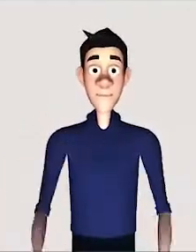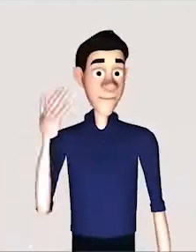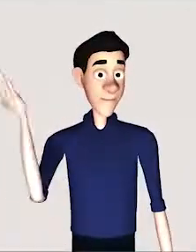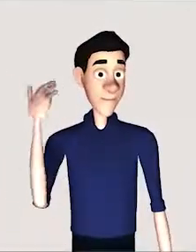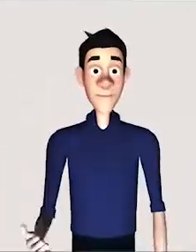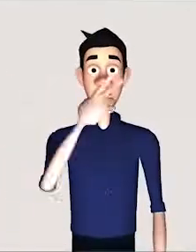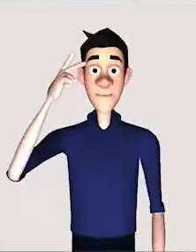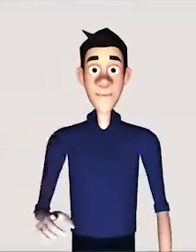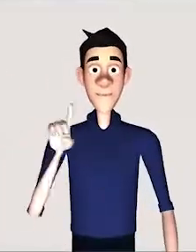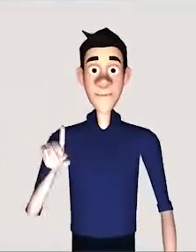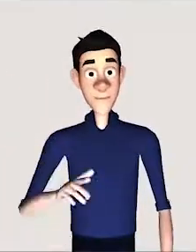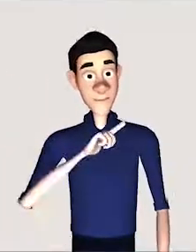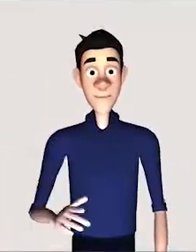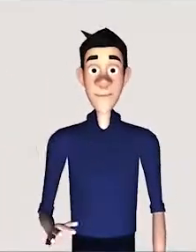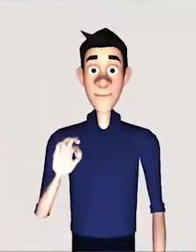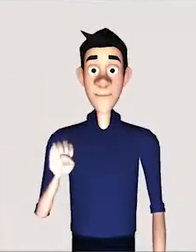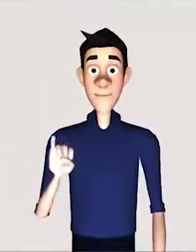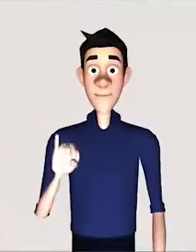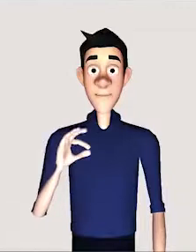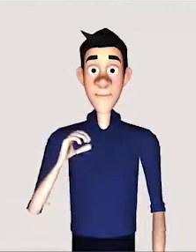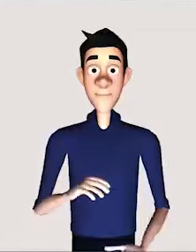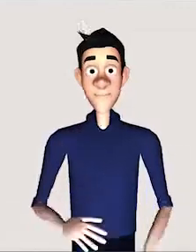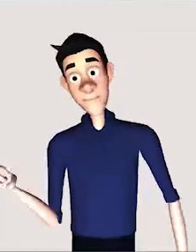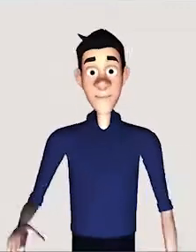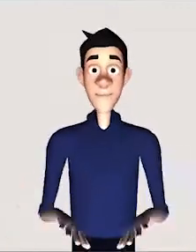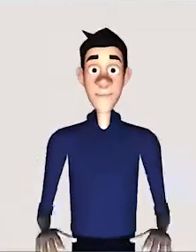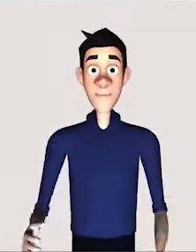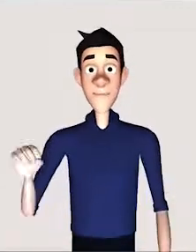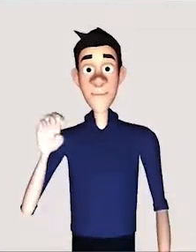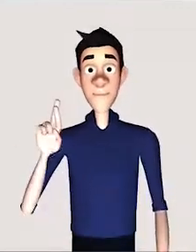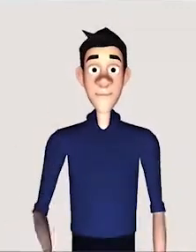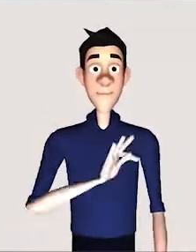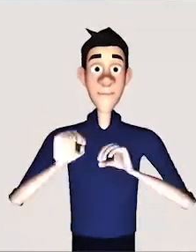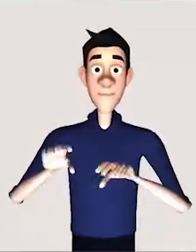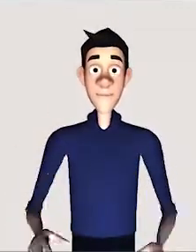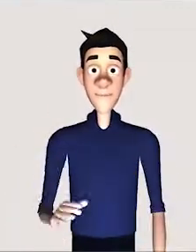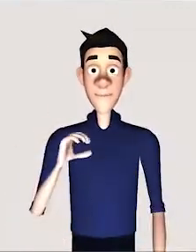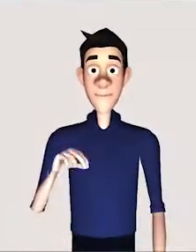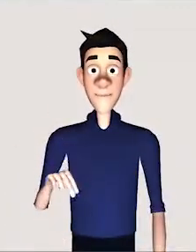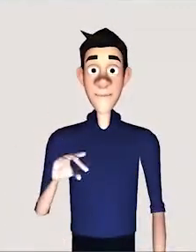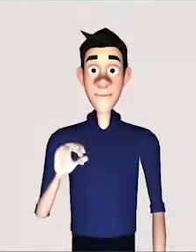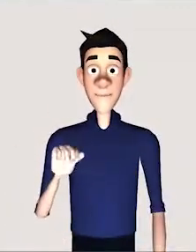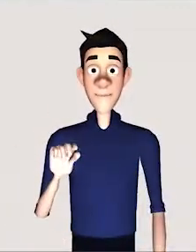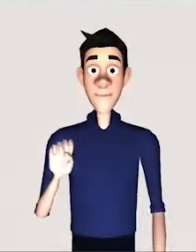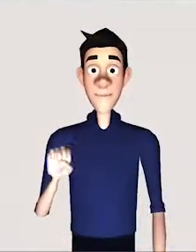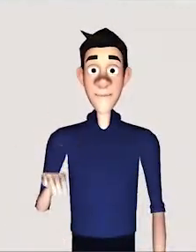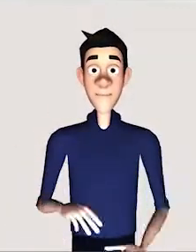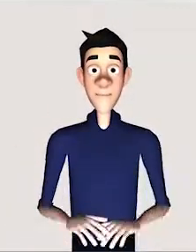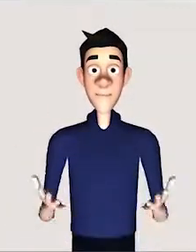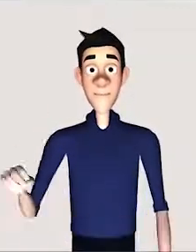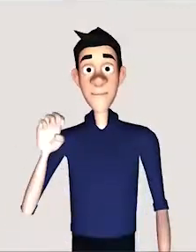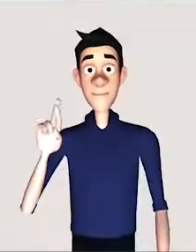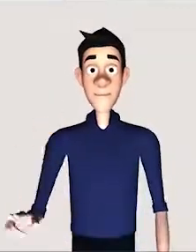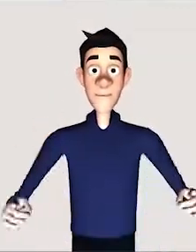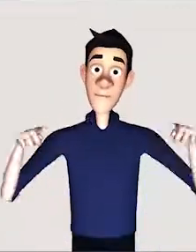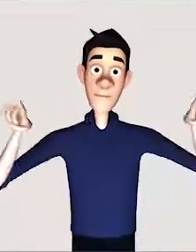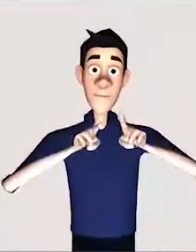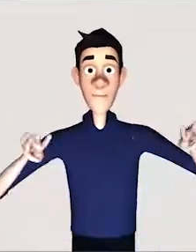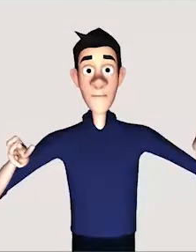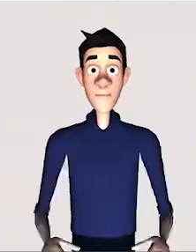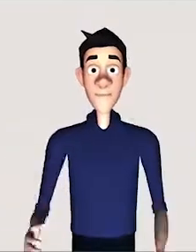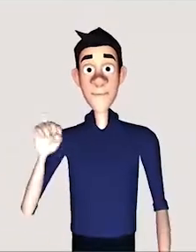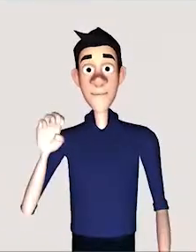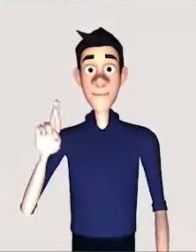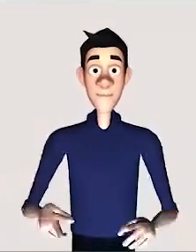qual foi a técnica de contagem, qual foi o instrumento, qual foi a ferramenta que ele usou para contar esses visitantes. E aí ele dava essa informação de